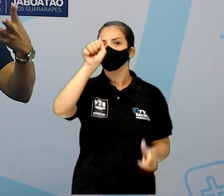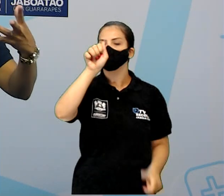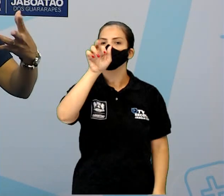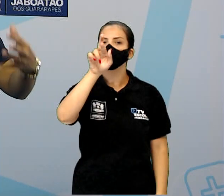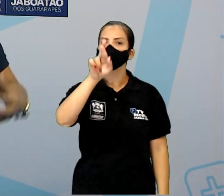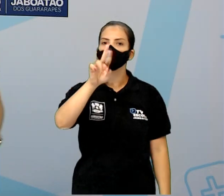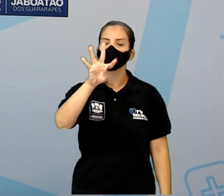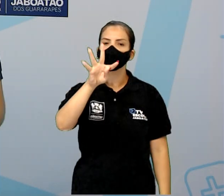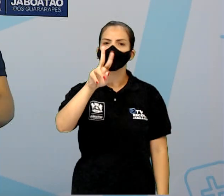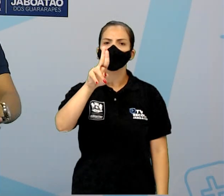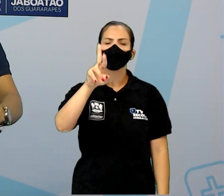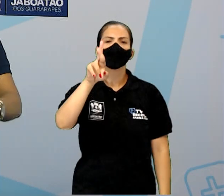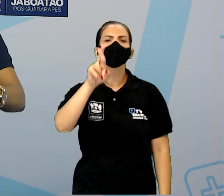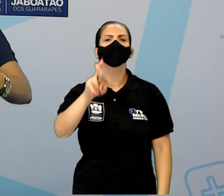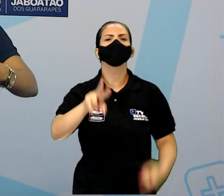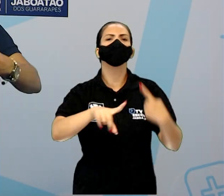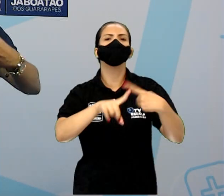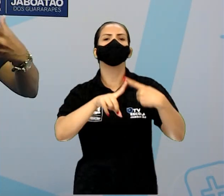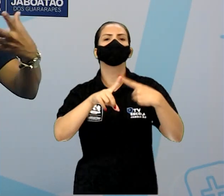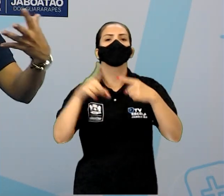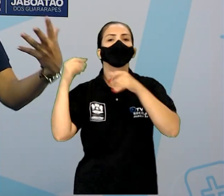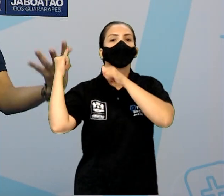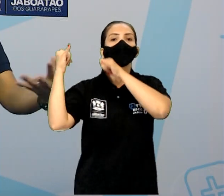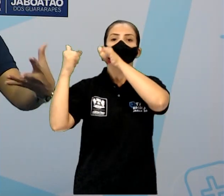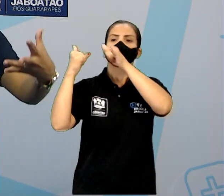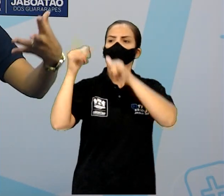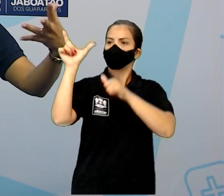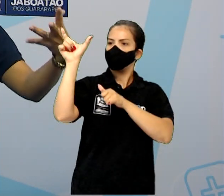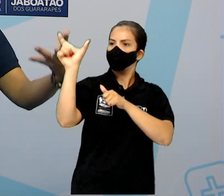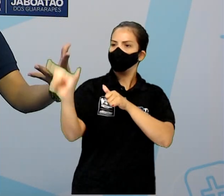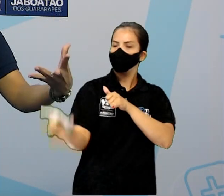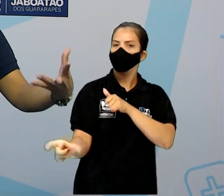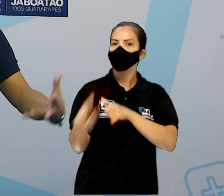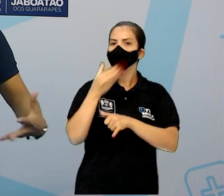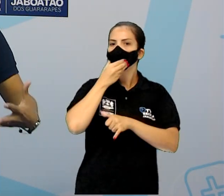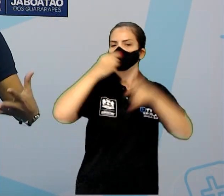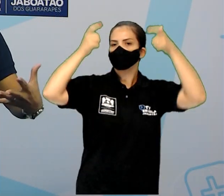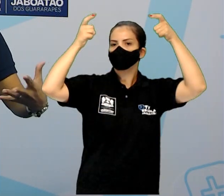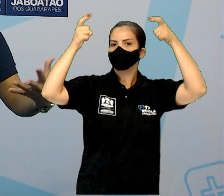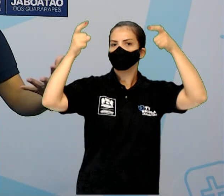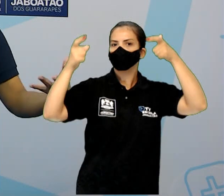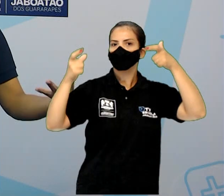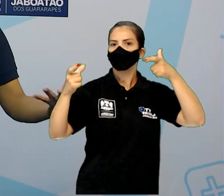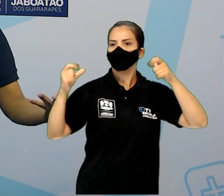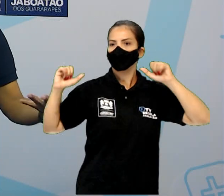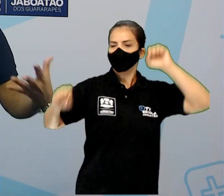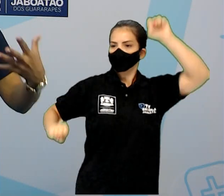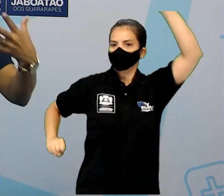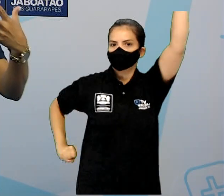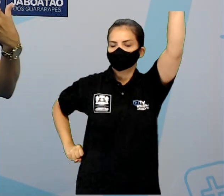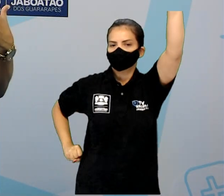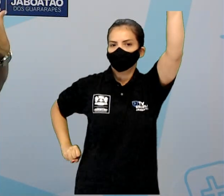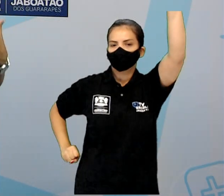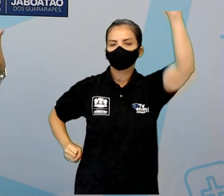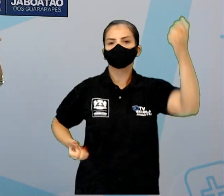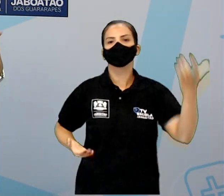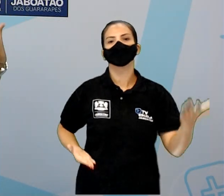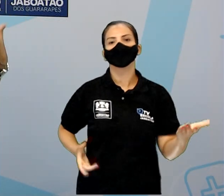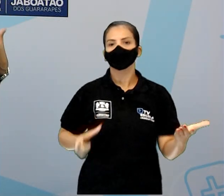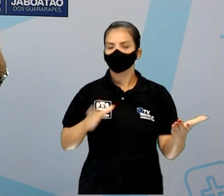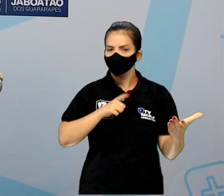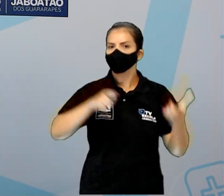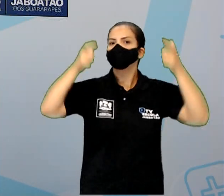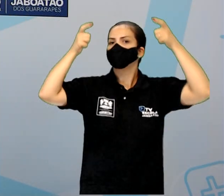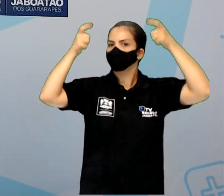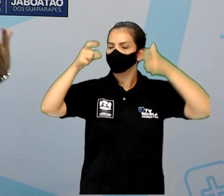a lenda do Rei Arthur? Porque ele tornou aquele homem um grande herói. E assim por diante. Existiu, o Arthur